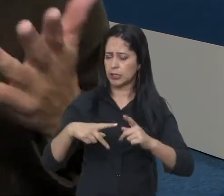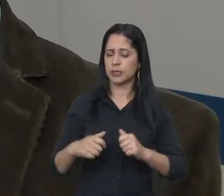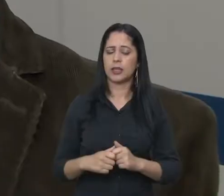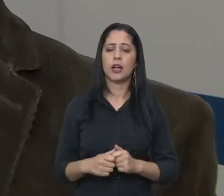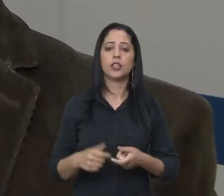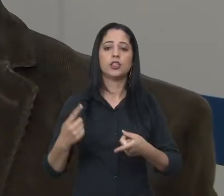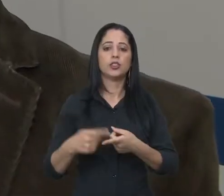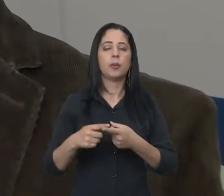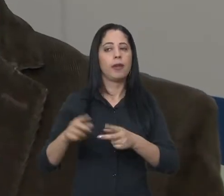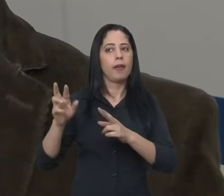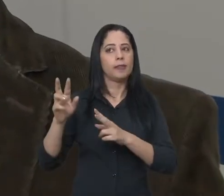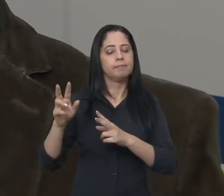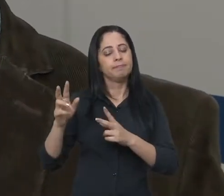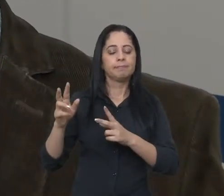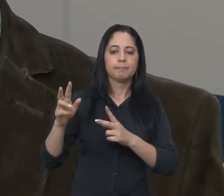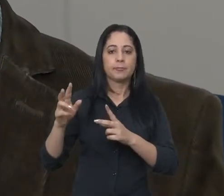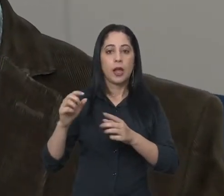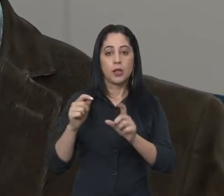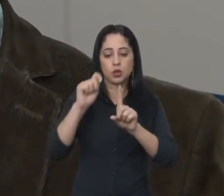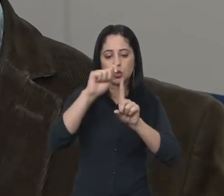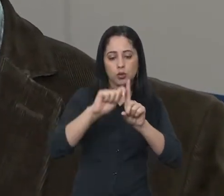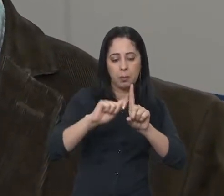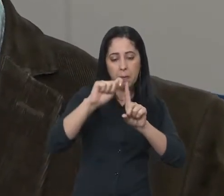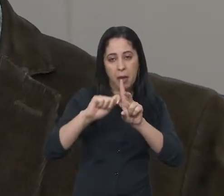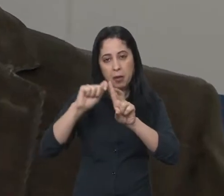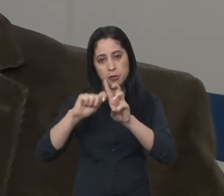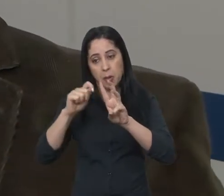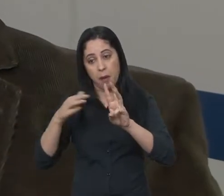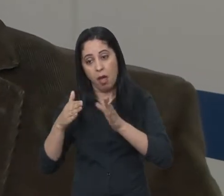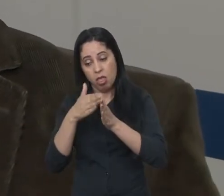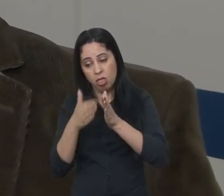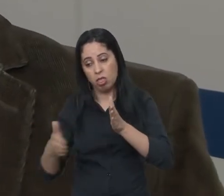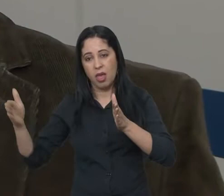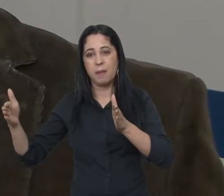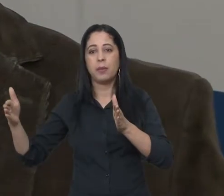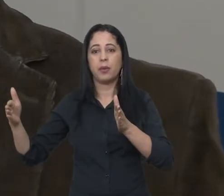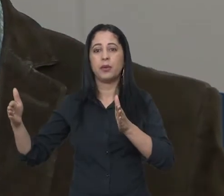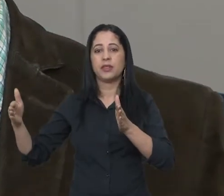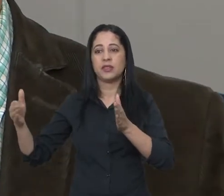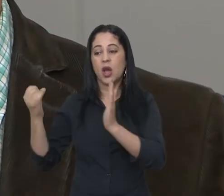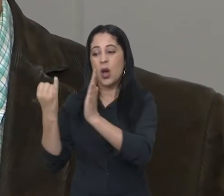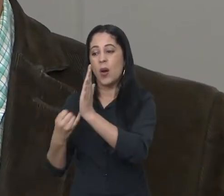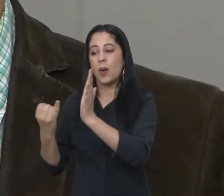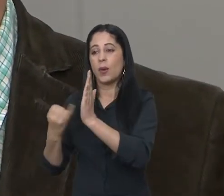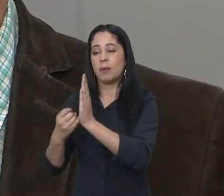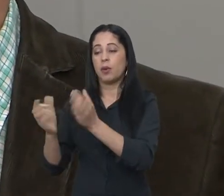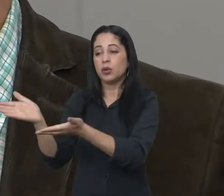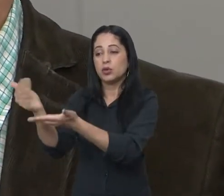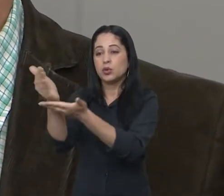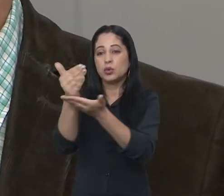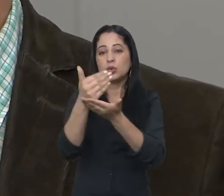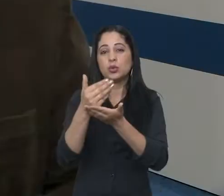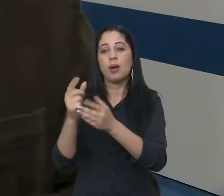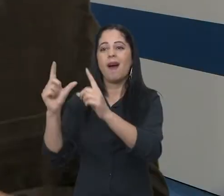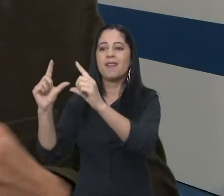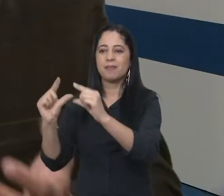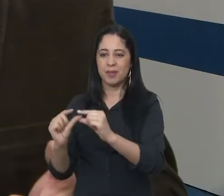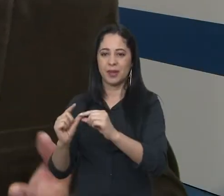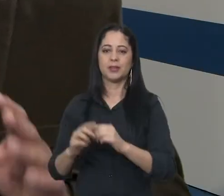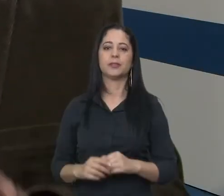cidade, já que a expectativa para os próximos meses é de que a arrecadação caia um pouco em relação a este período.